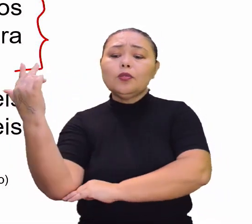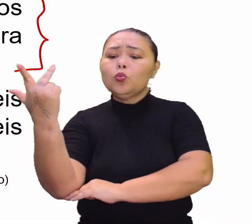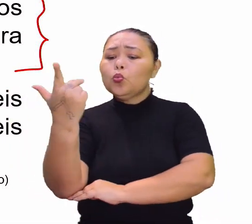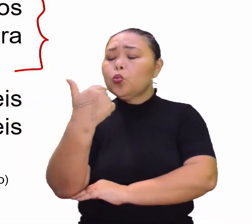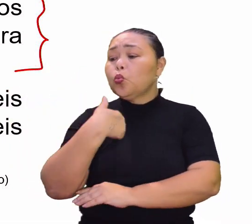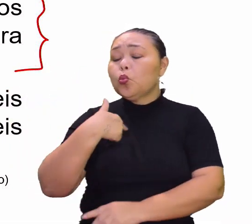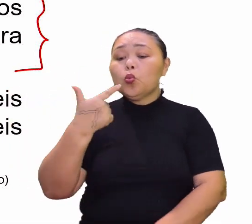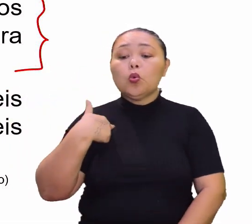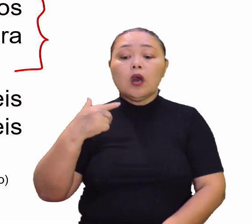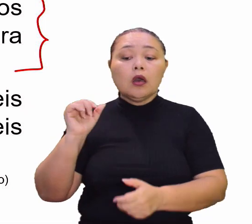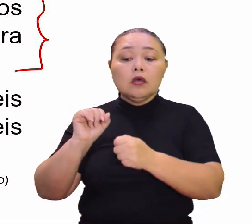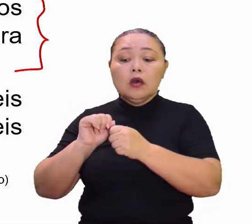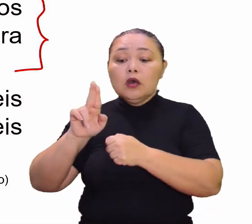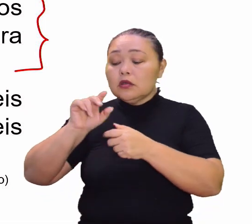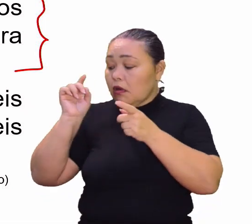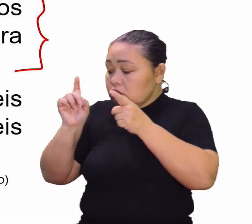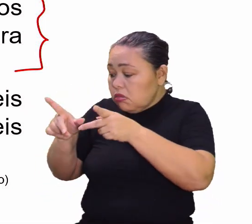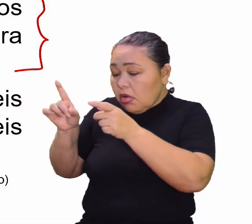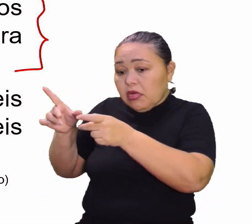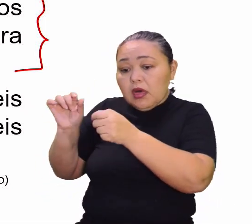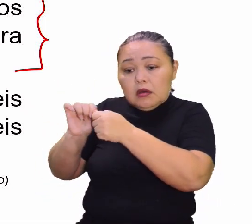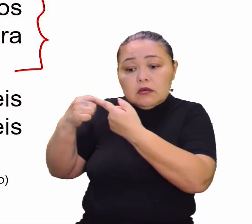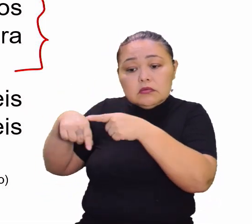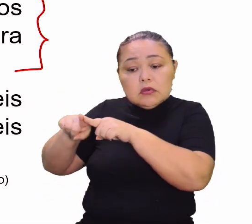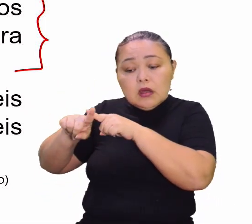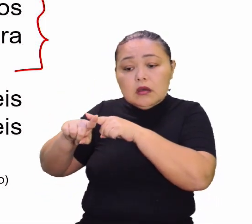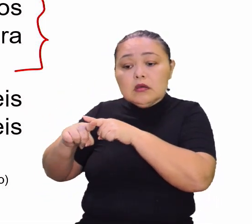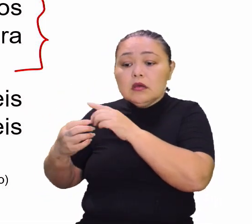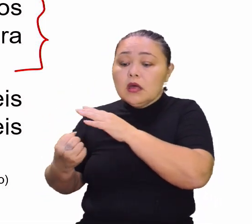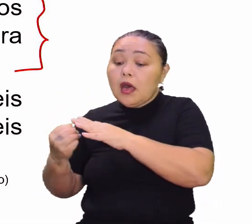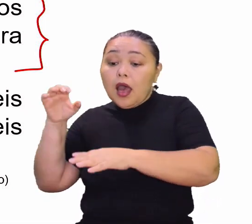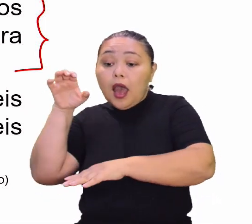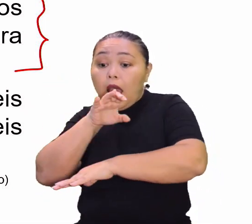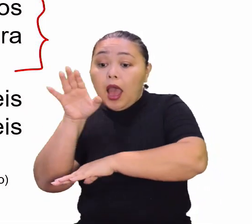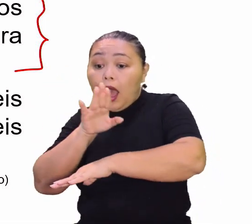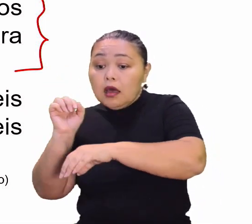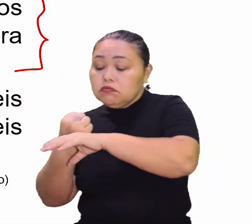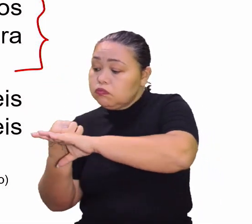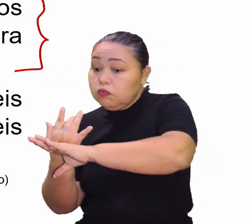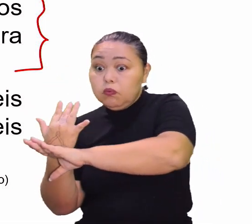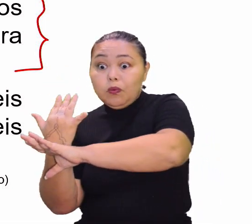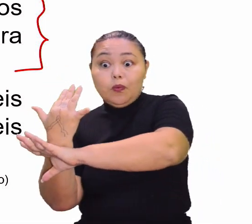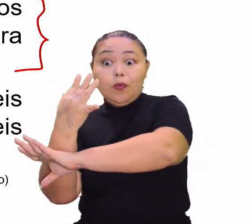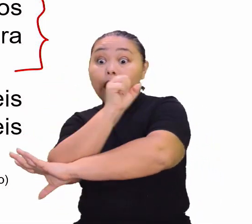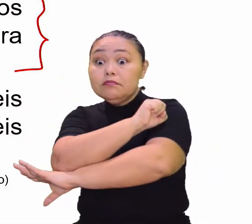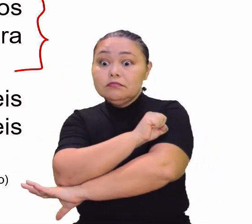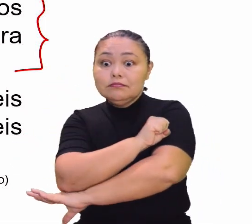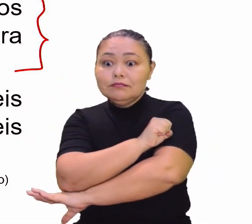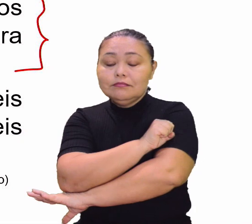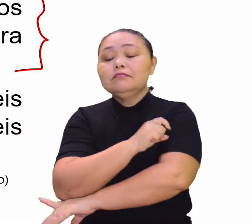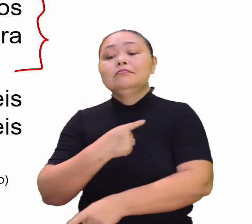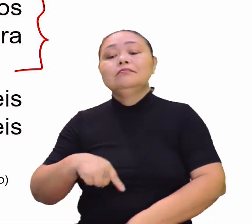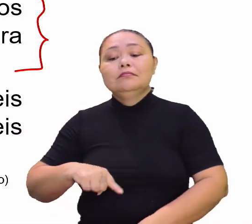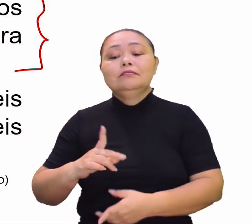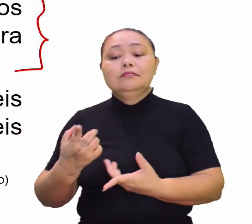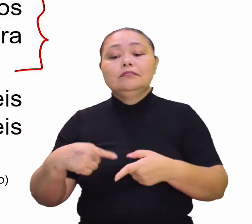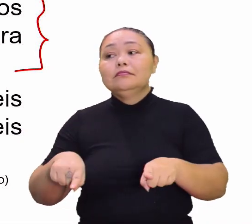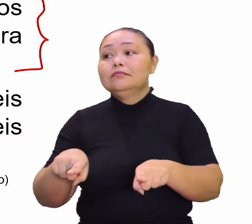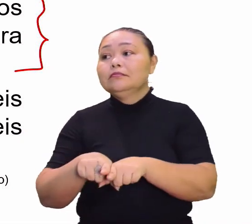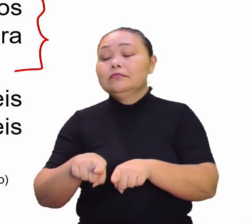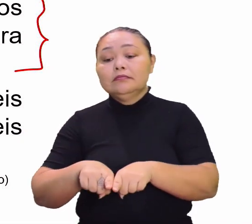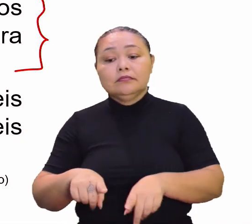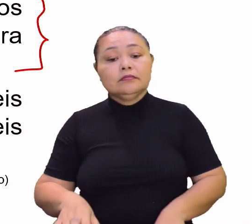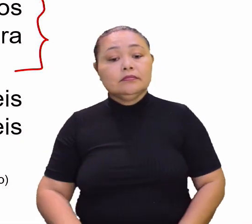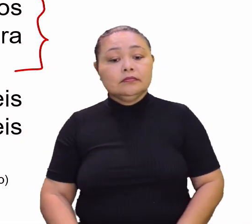o que é agrotóxicos para a produção, para acelerar esse crescimento tão rápido.